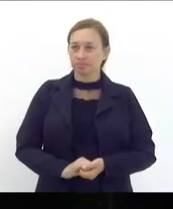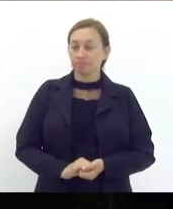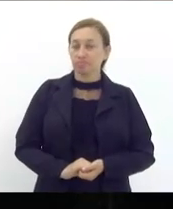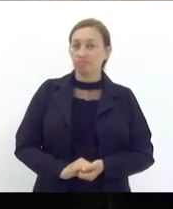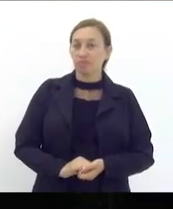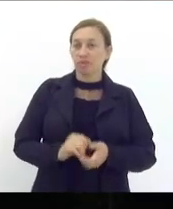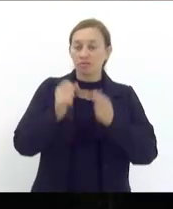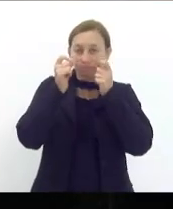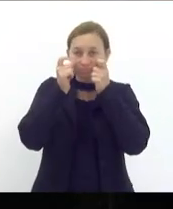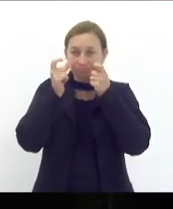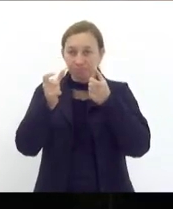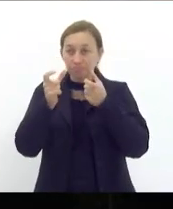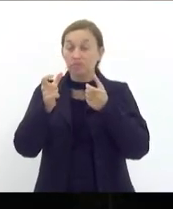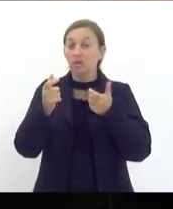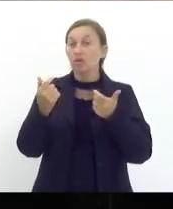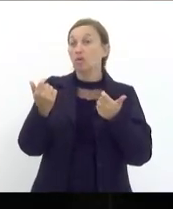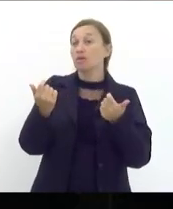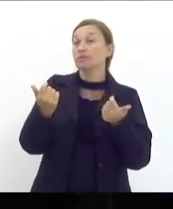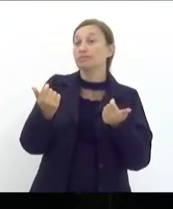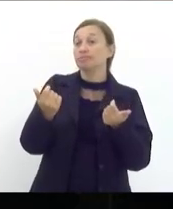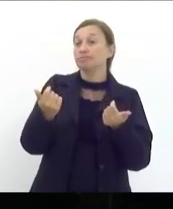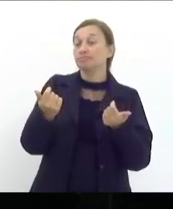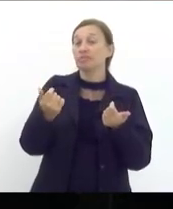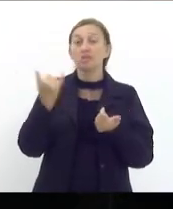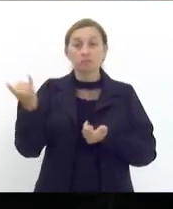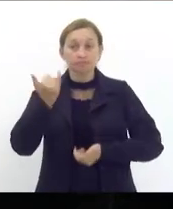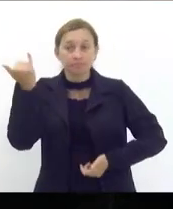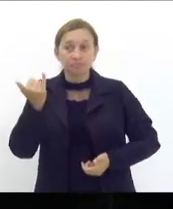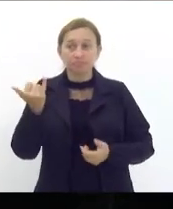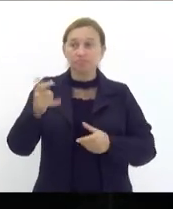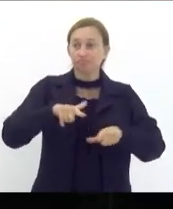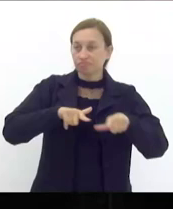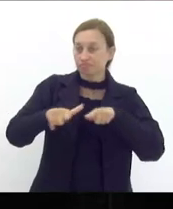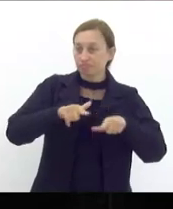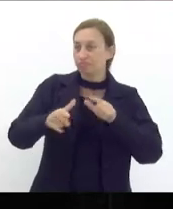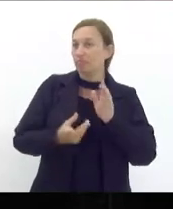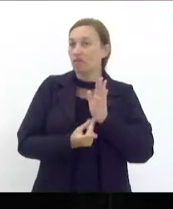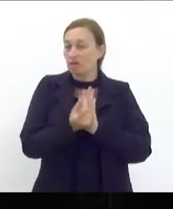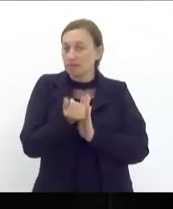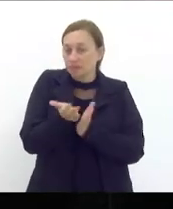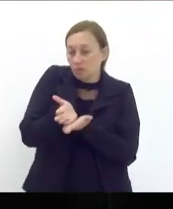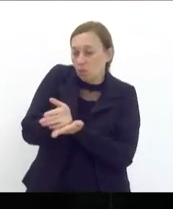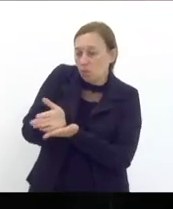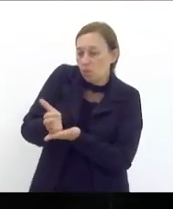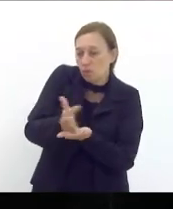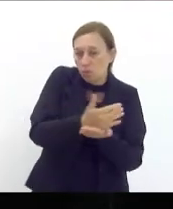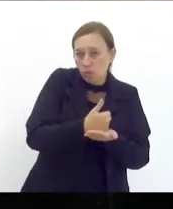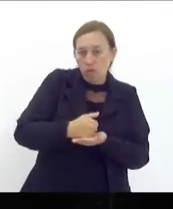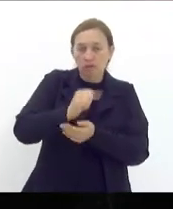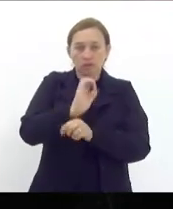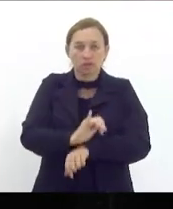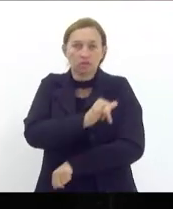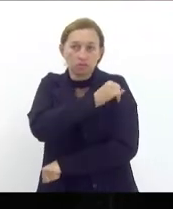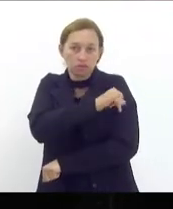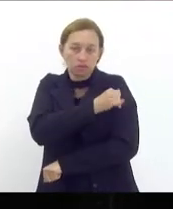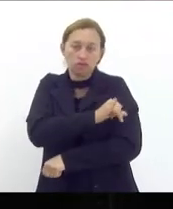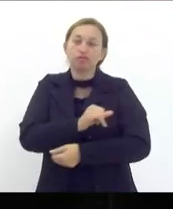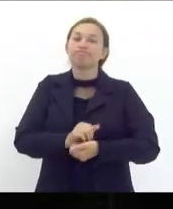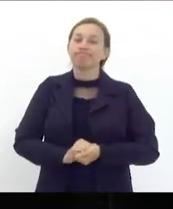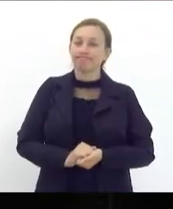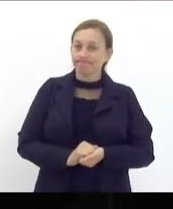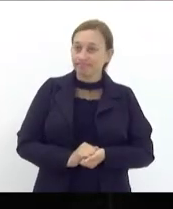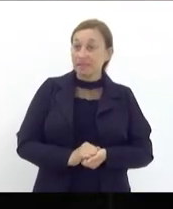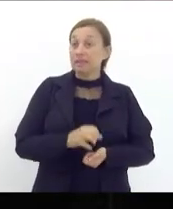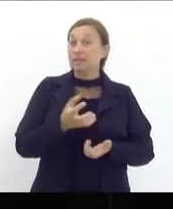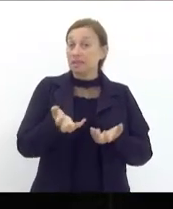alerta o quanto é necessário trabalhar pelo orçamento e arrecadação do estado do Rio de Janeiro se